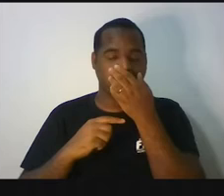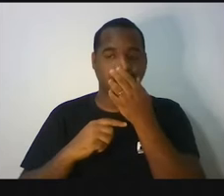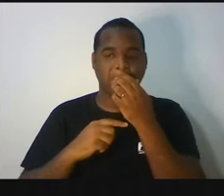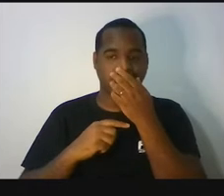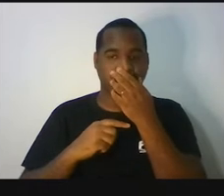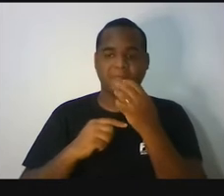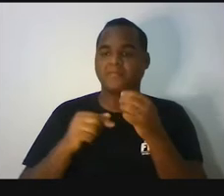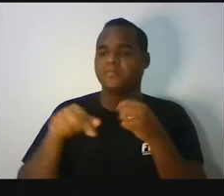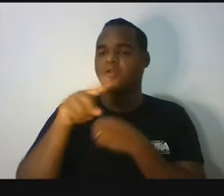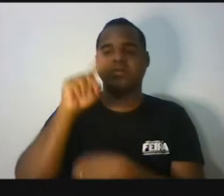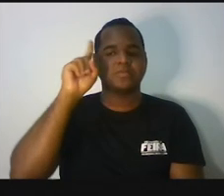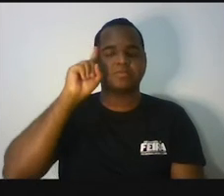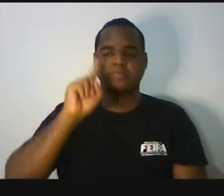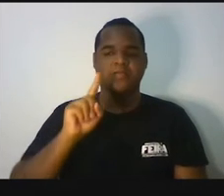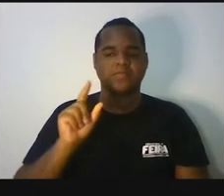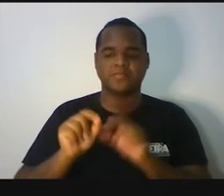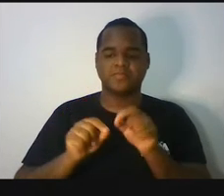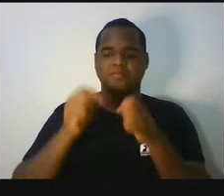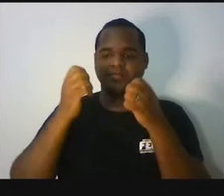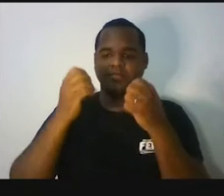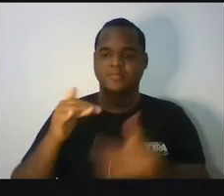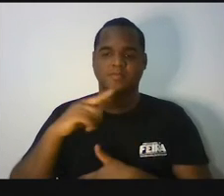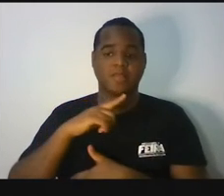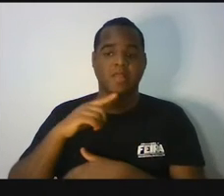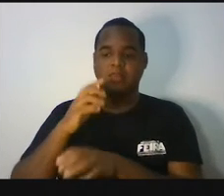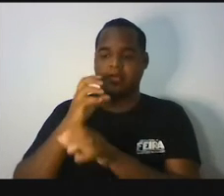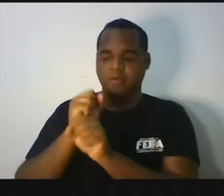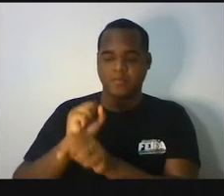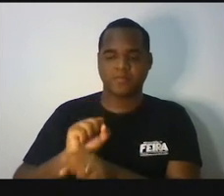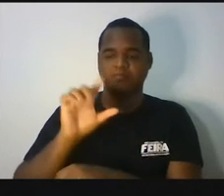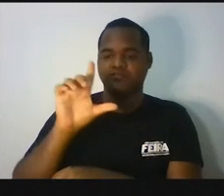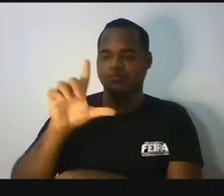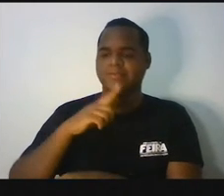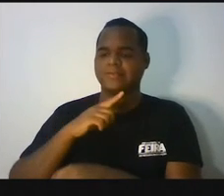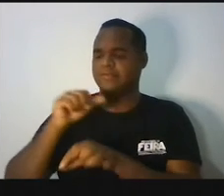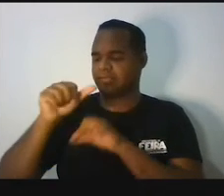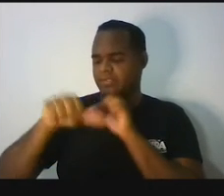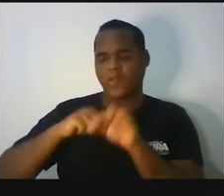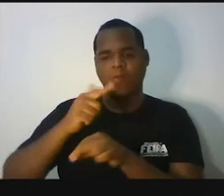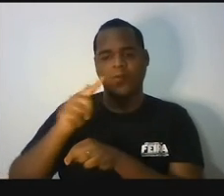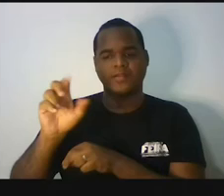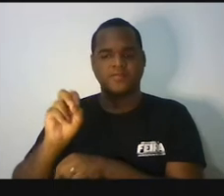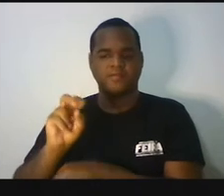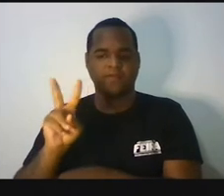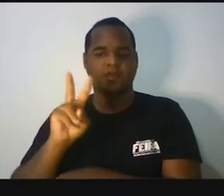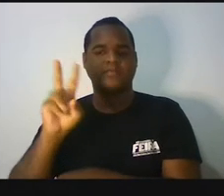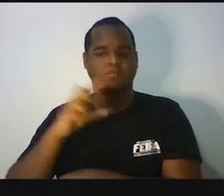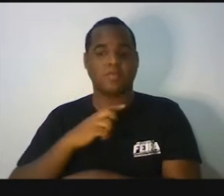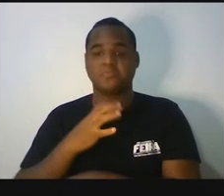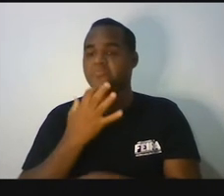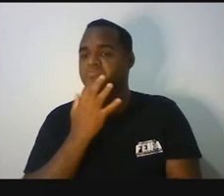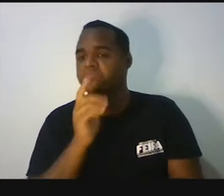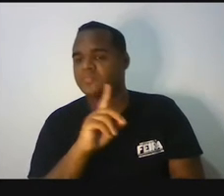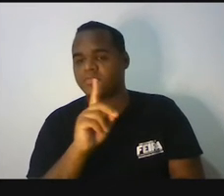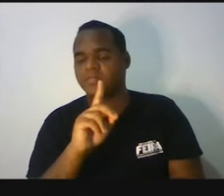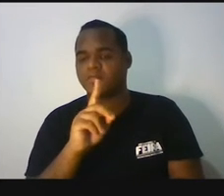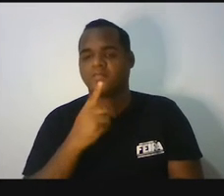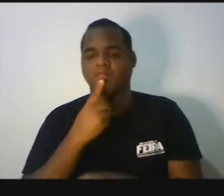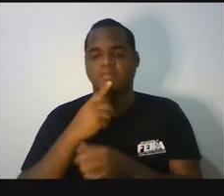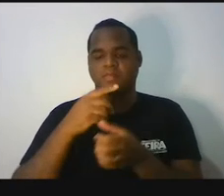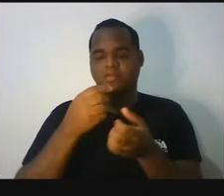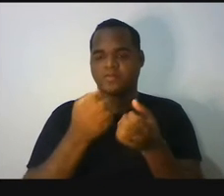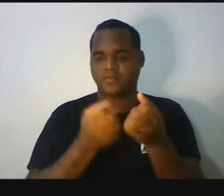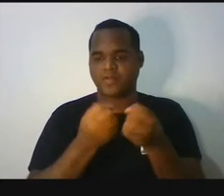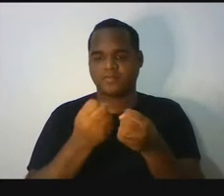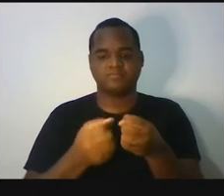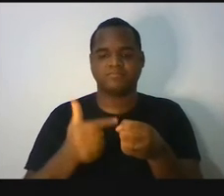sabe quantos litros cabem no total, a gente troca esse valor que a gente não conhece, essa capacidade total que a gente